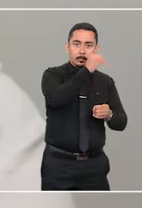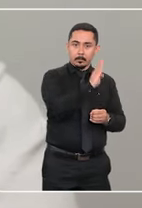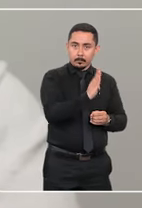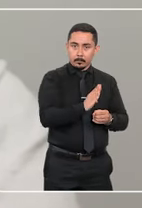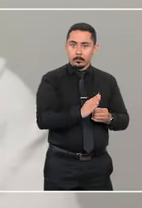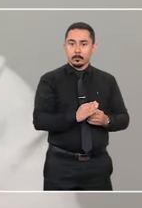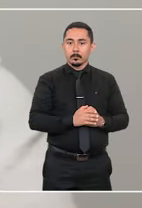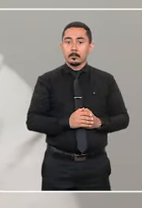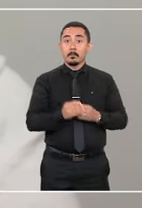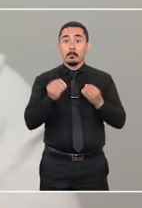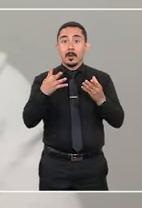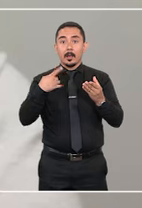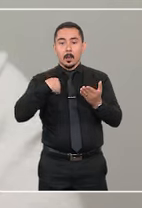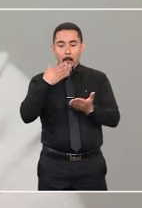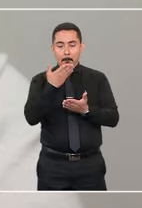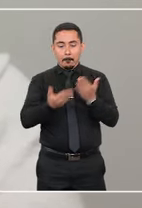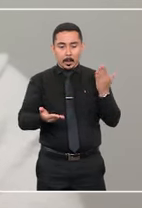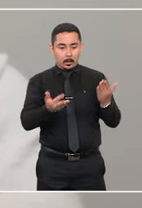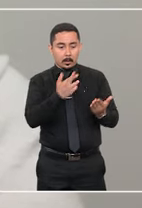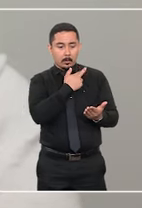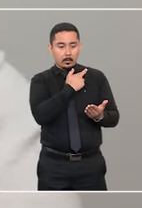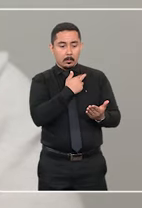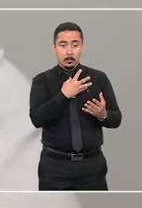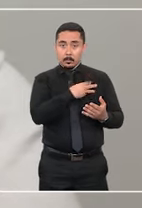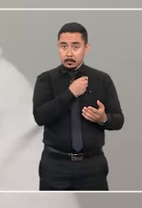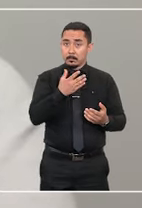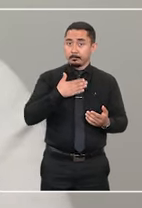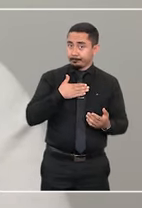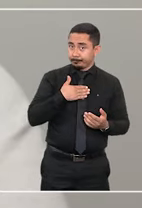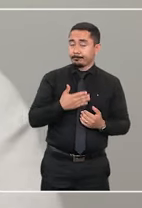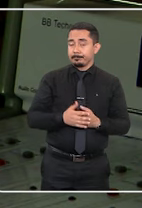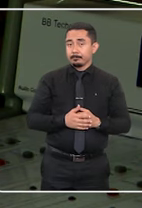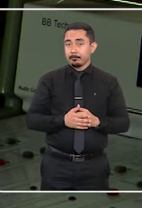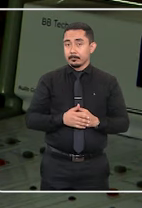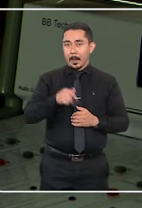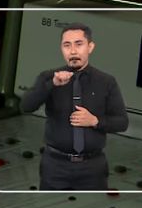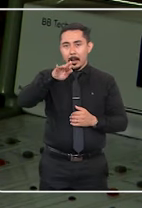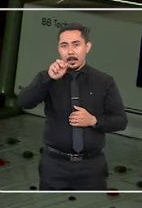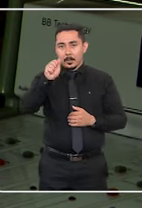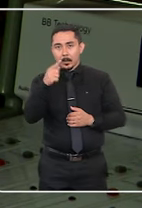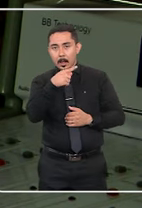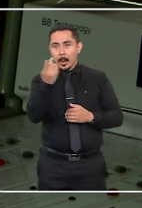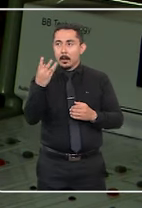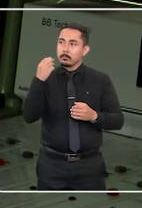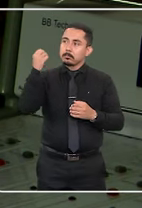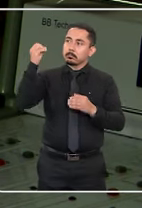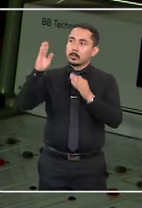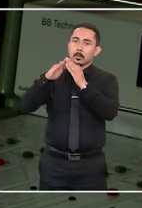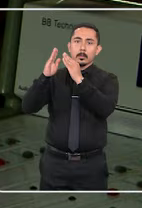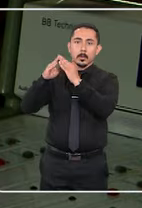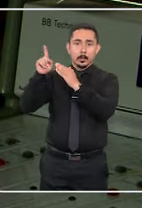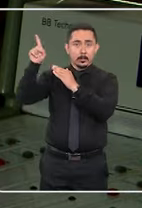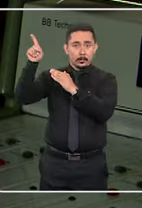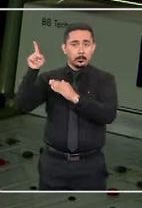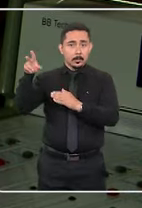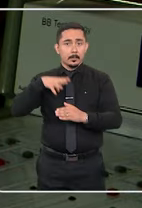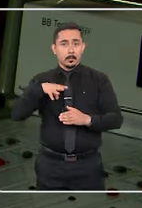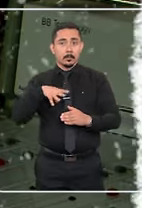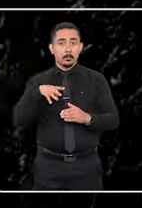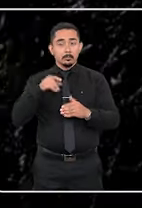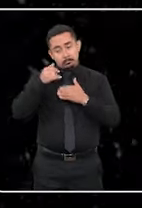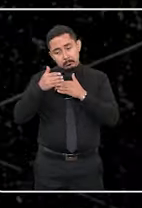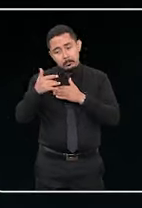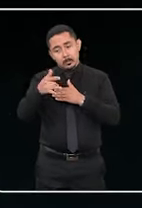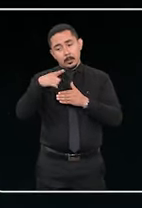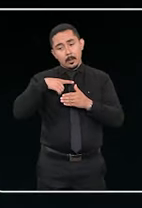voltar para o Brasil para mim não perder a guarda do meu filho. Maísa Vicente foi morar em Portugal com o marido e dois